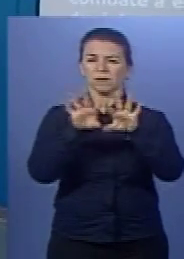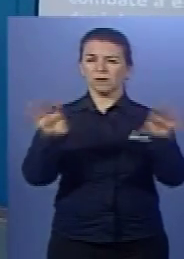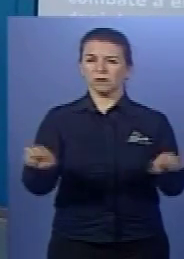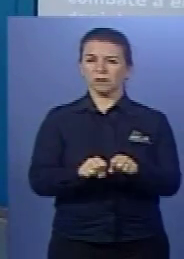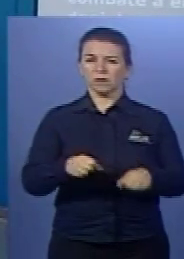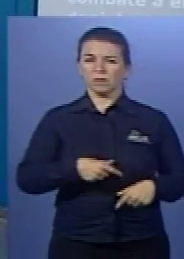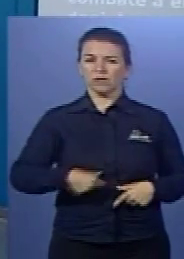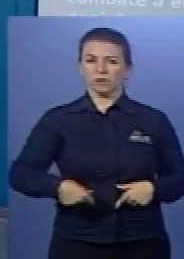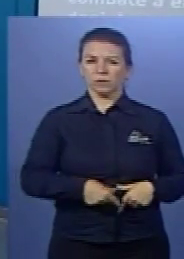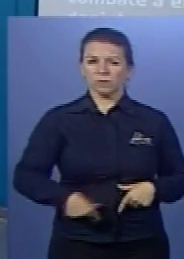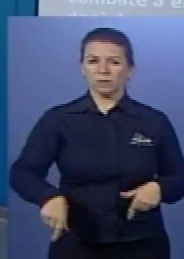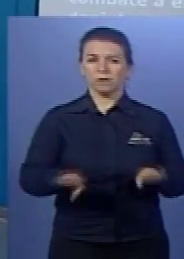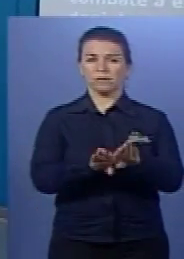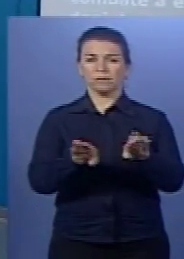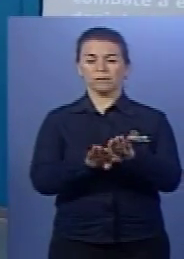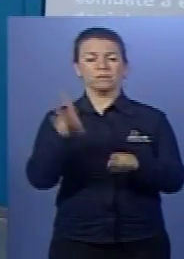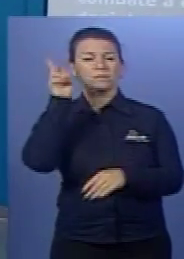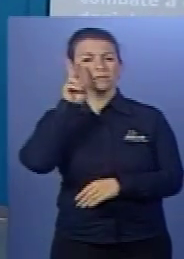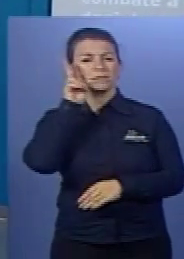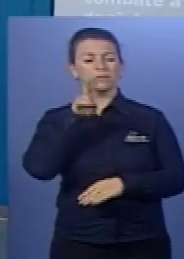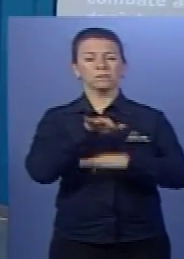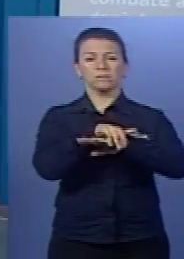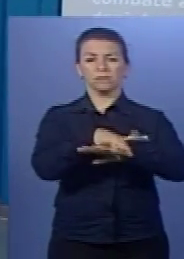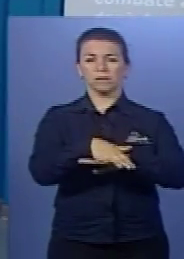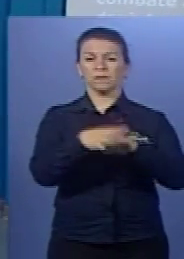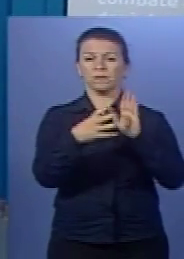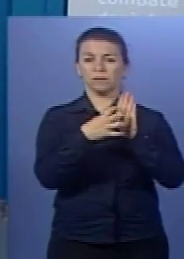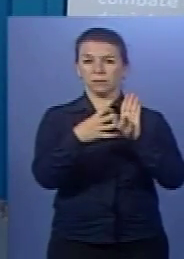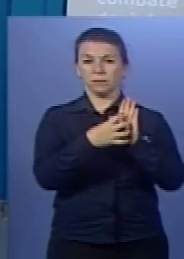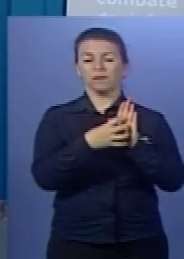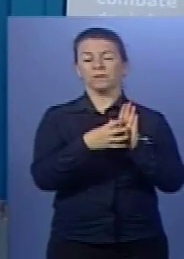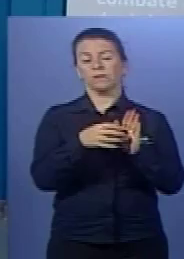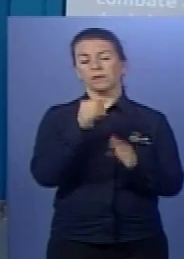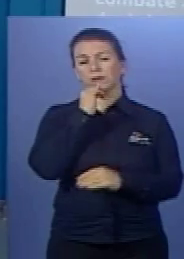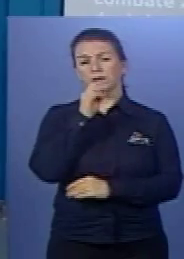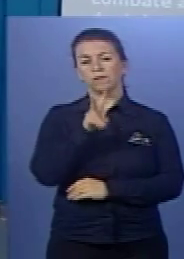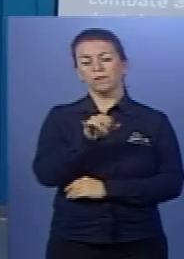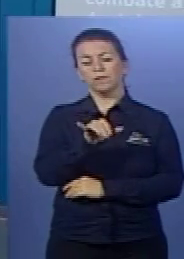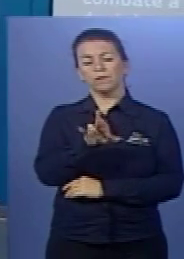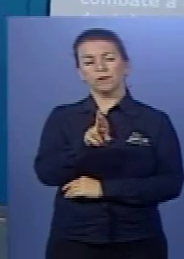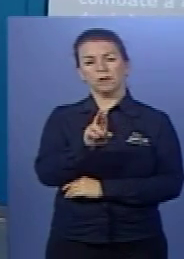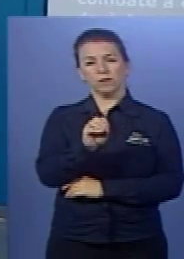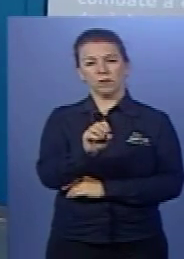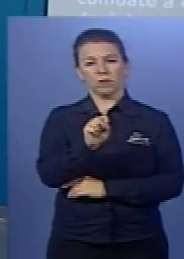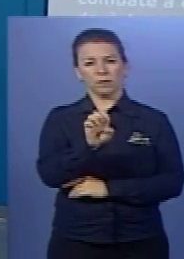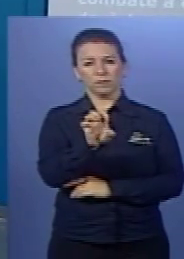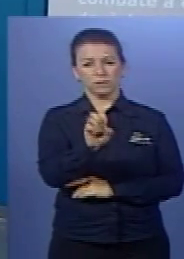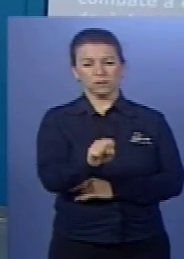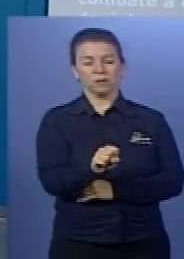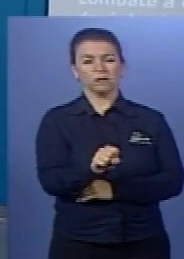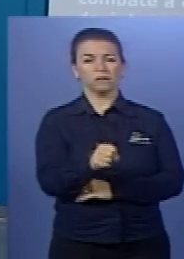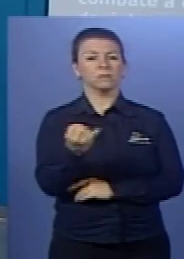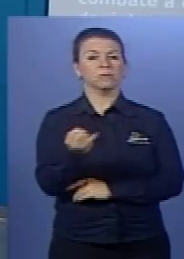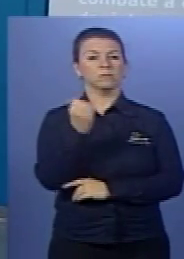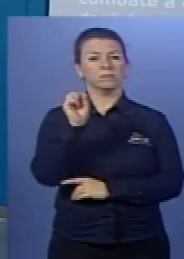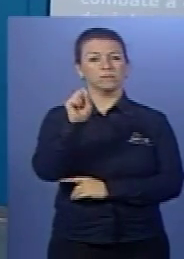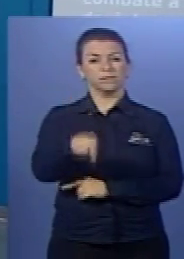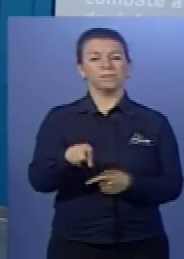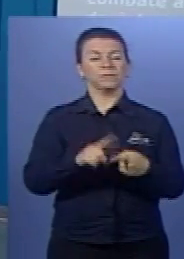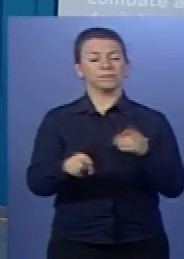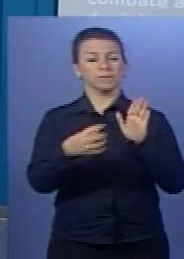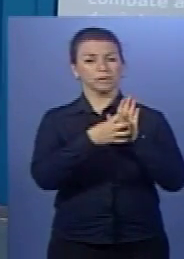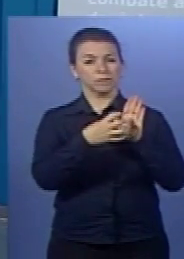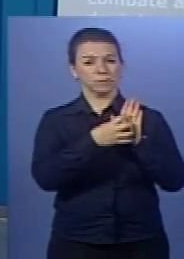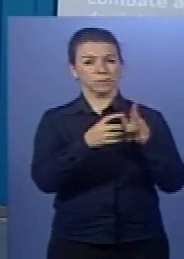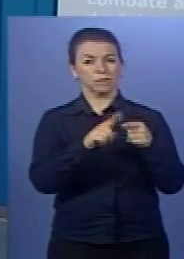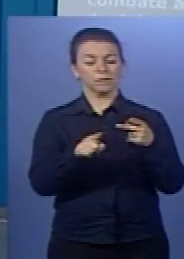sistema digestório. Lembrar das doenças viróticas. Quais doenças viróticas que eu aconselho você a uma olhada? AIDS,